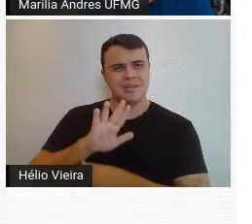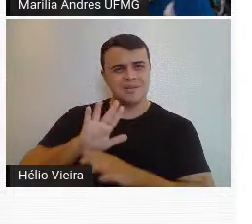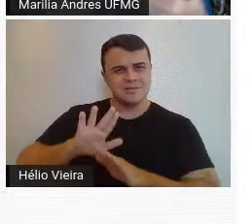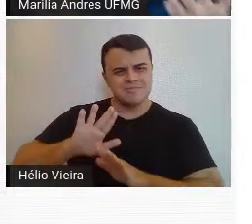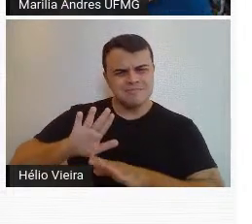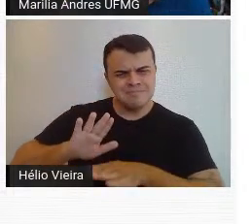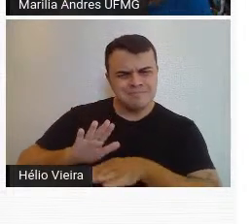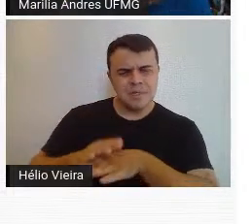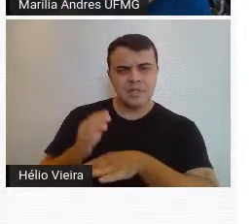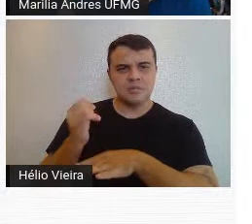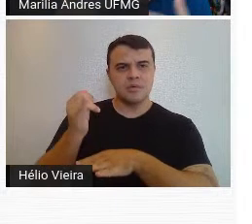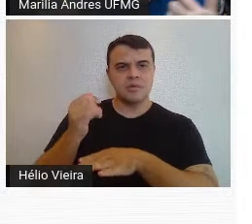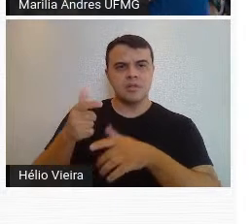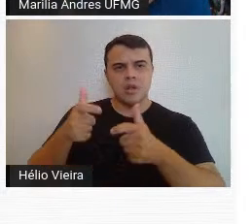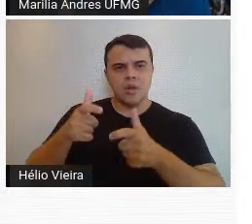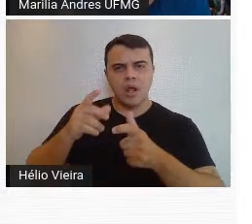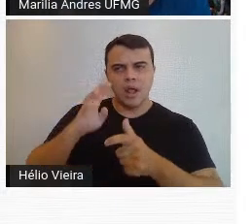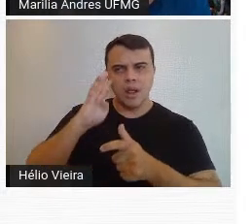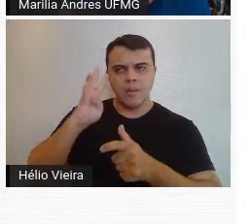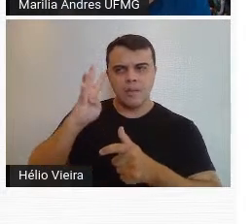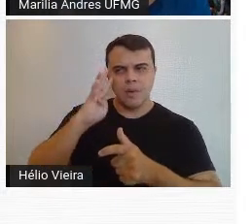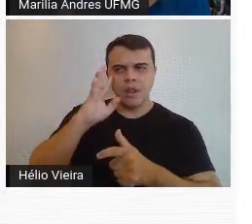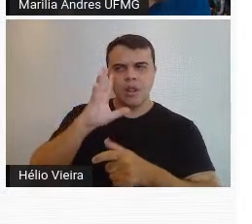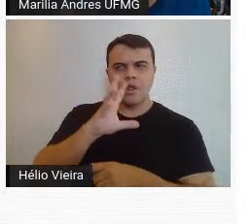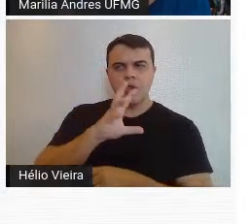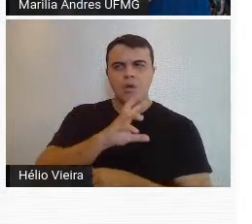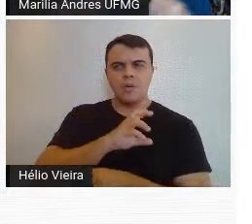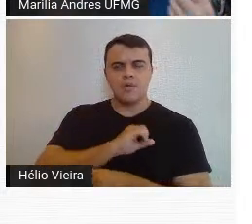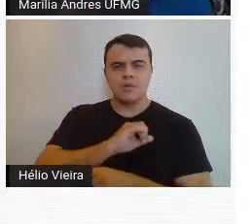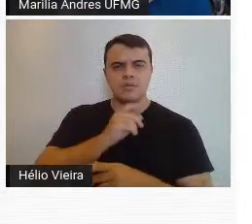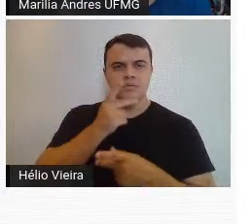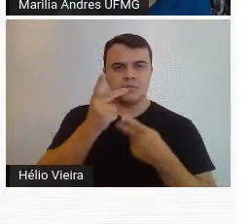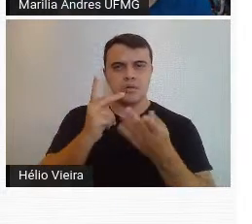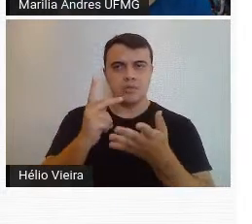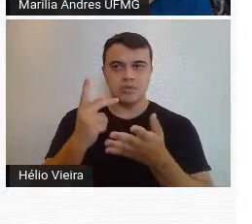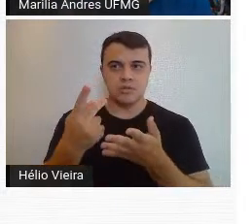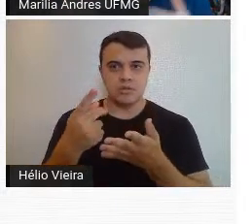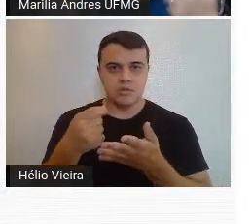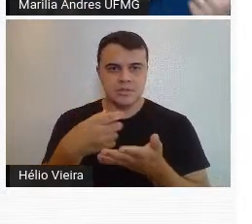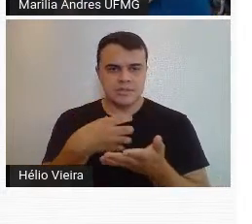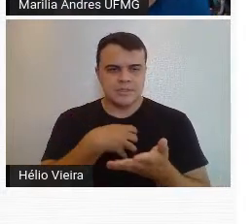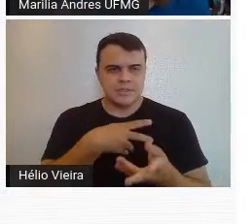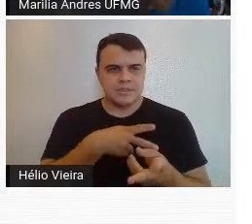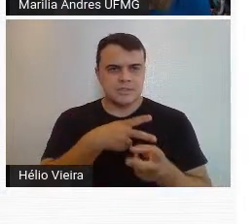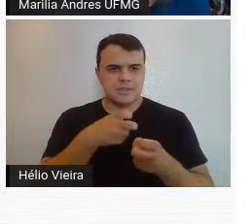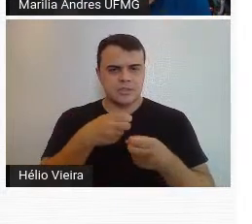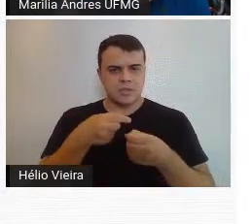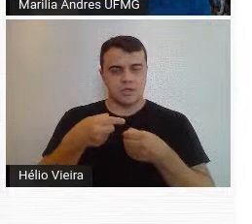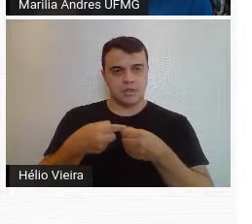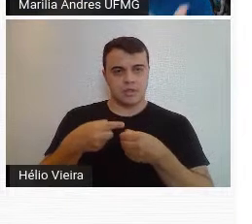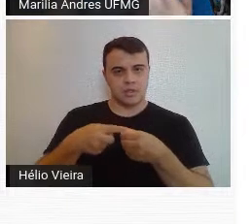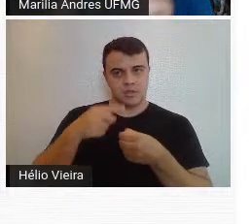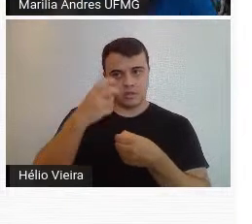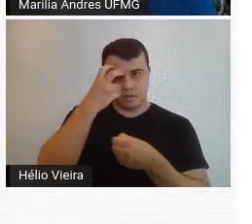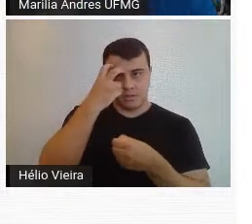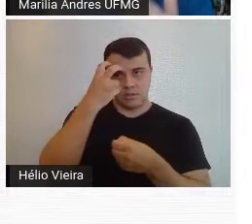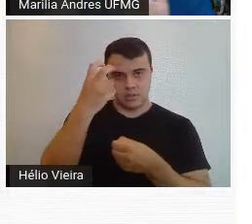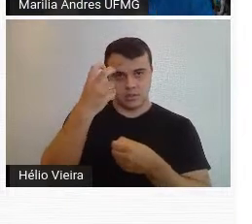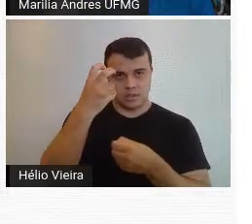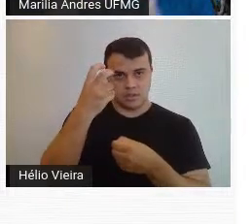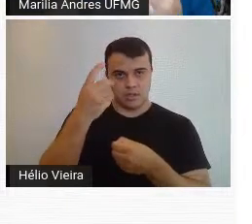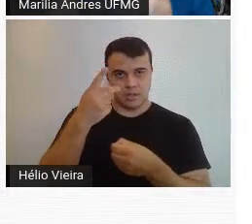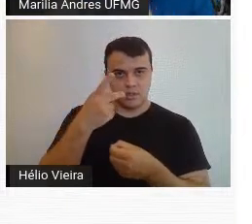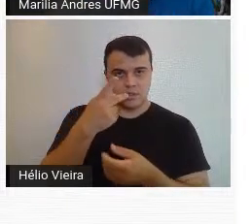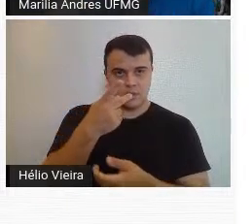nunca, a terra de poetas, terra de romancistas e narradores, terra de sensibilidade interior, terra de inteligência. Ele